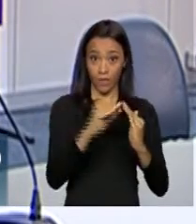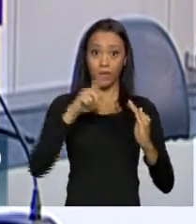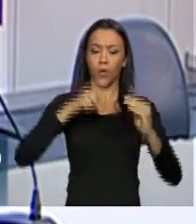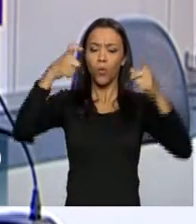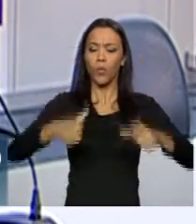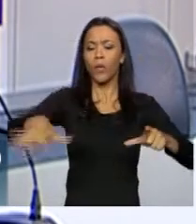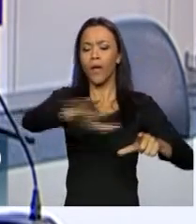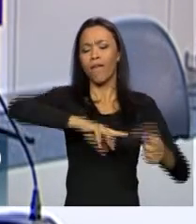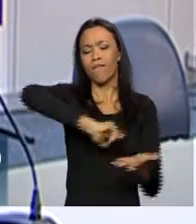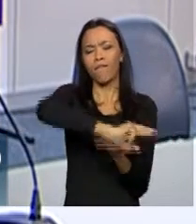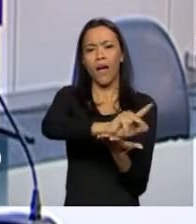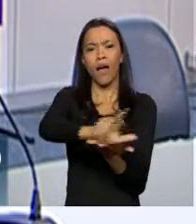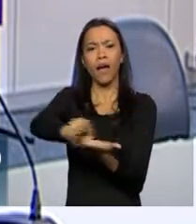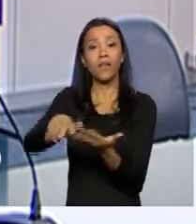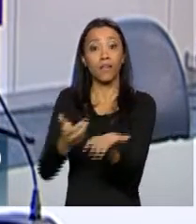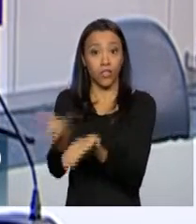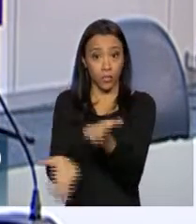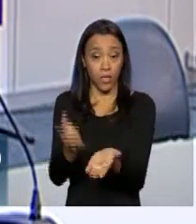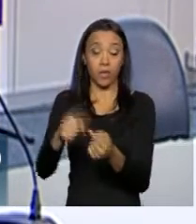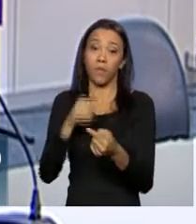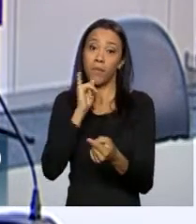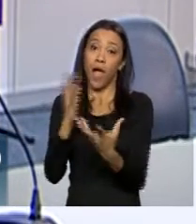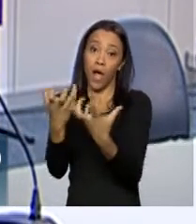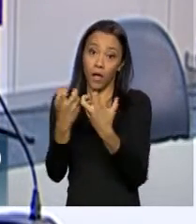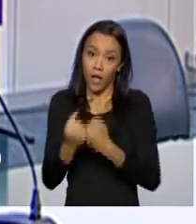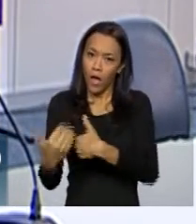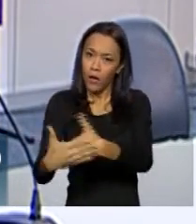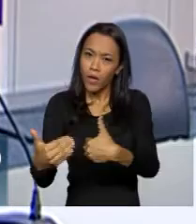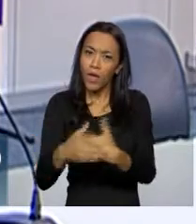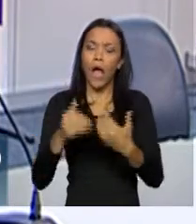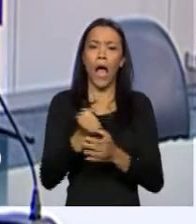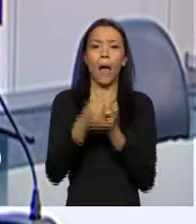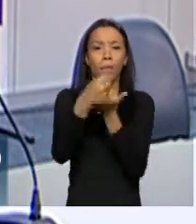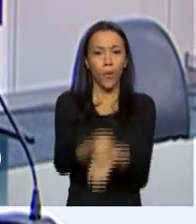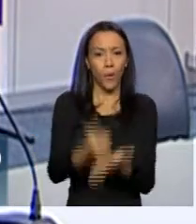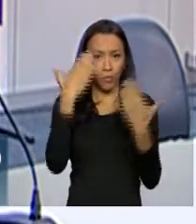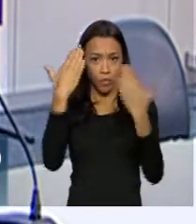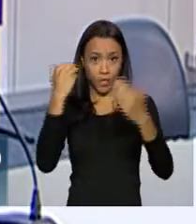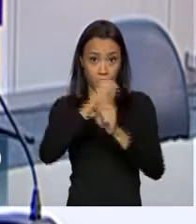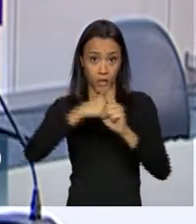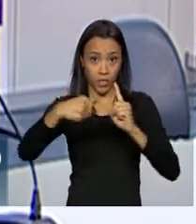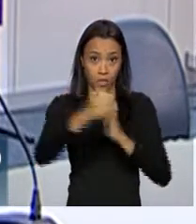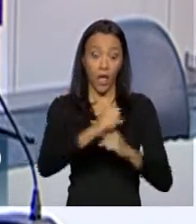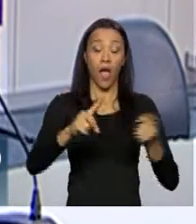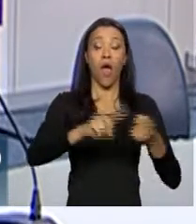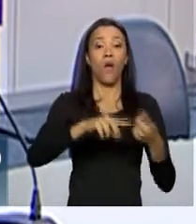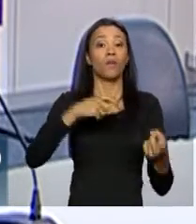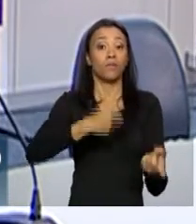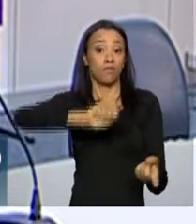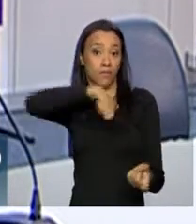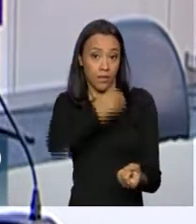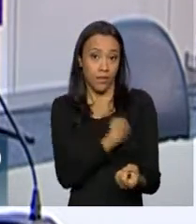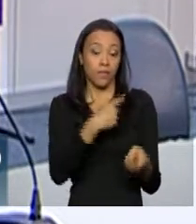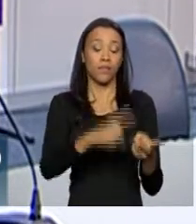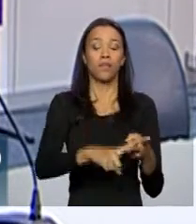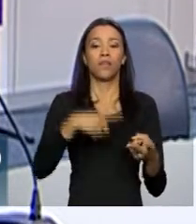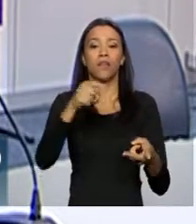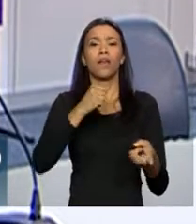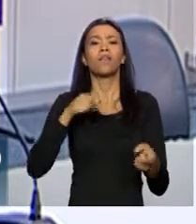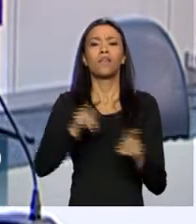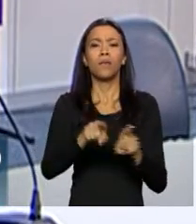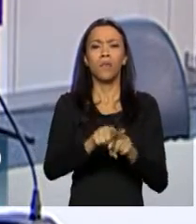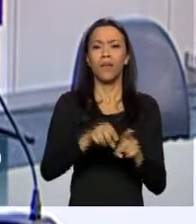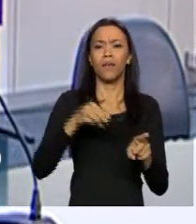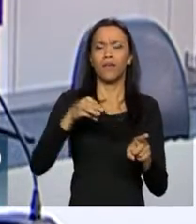espaço, serviços como acolhimento, apoio psicossocial, delegacia, juizado, ministério público, defensoria